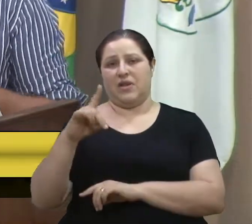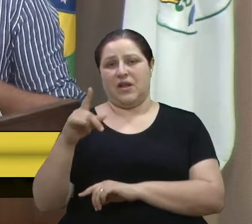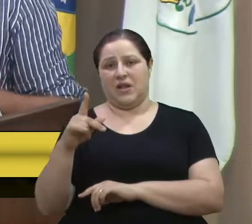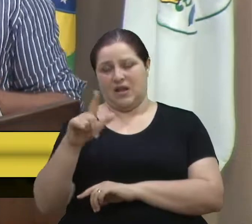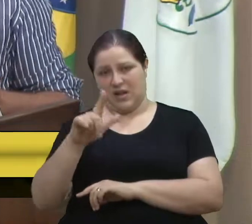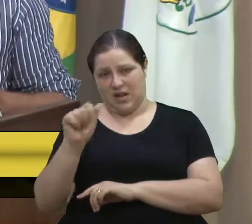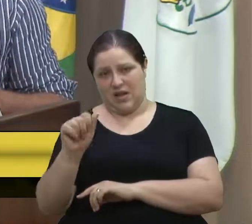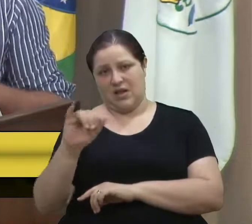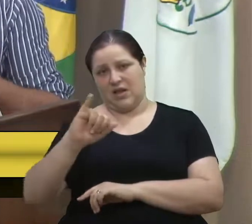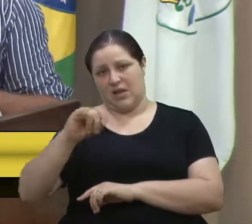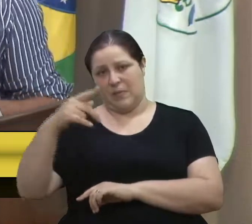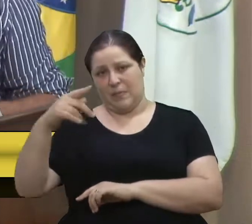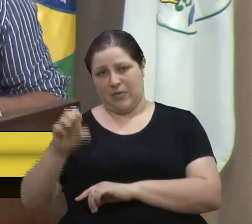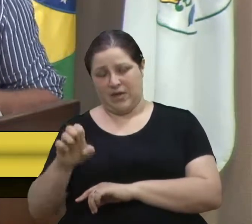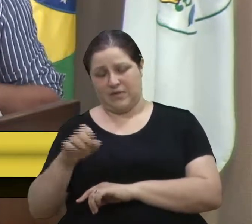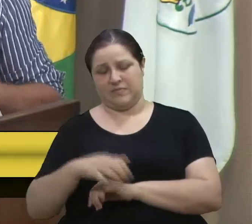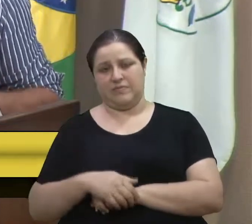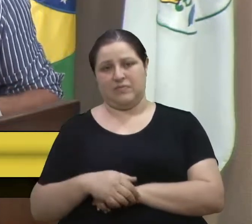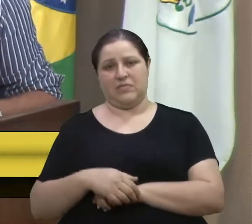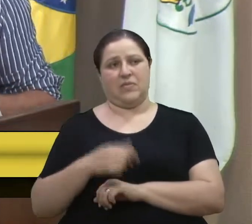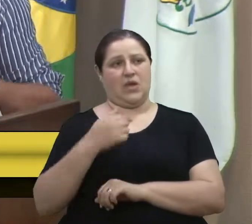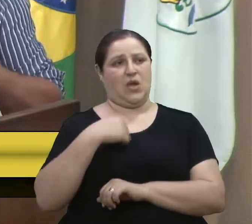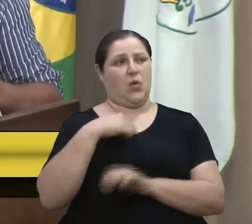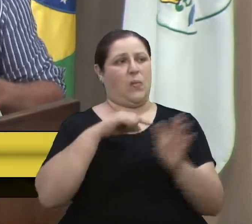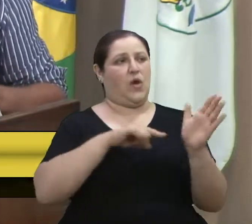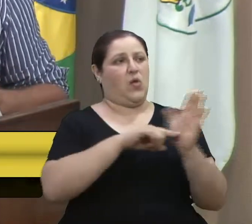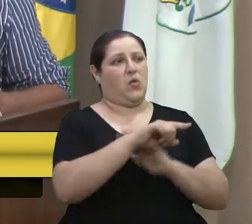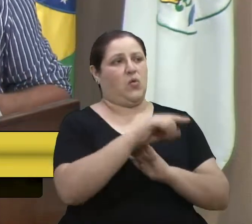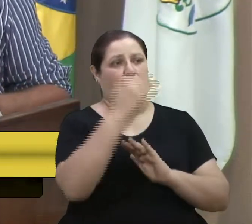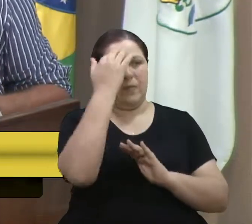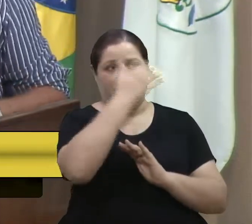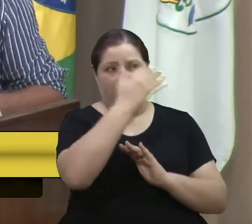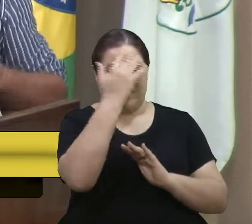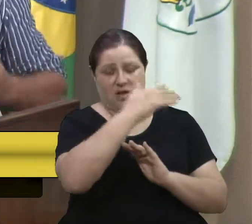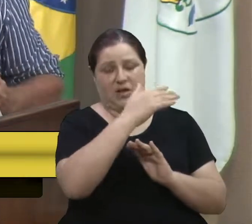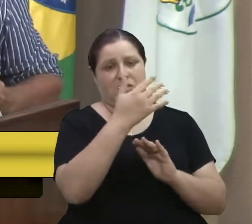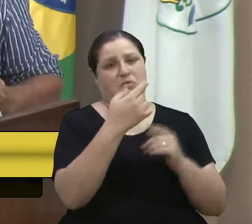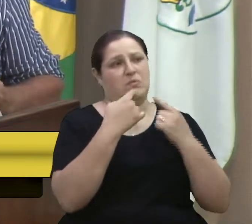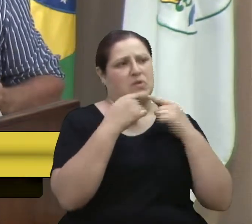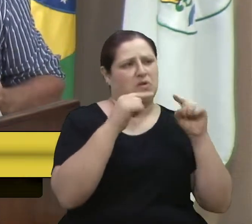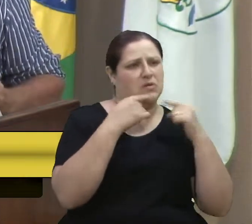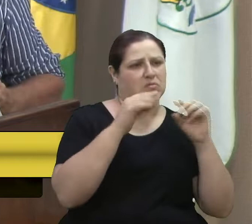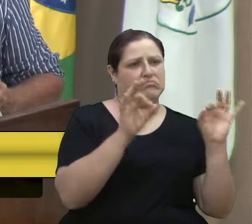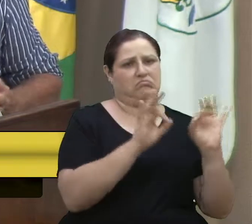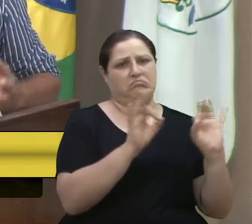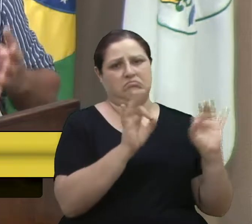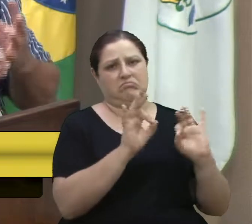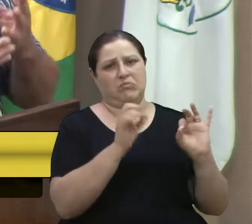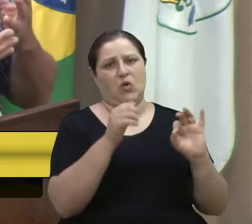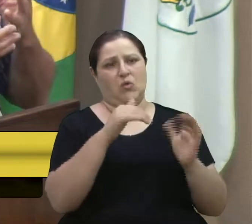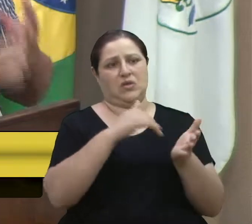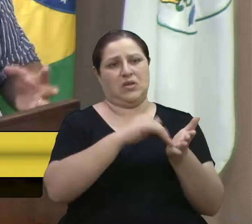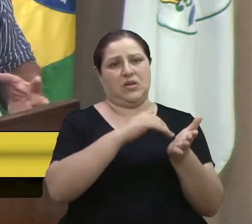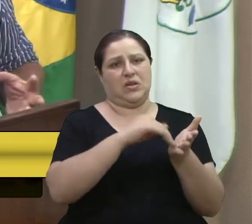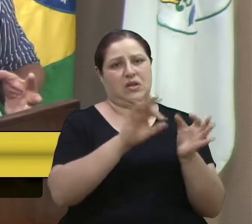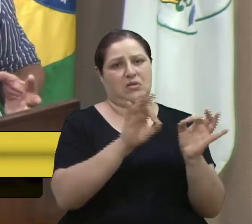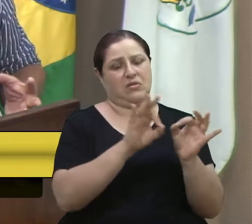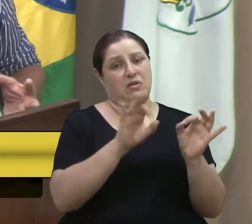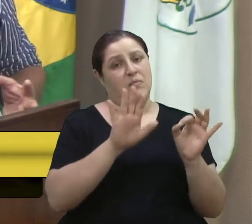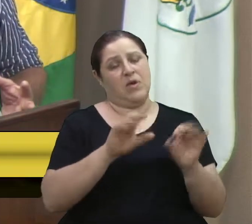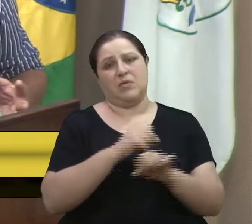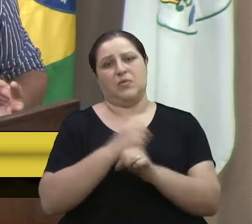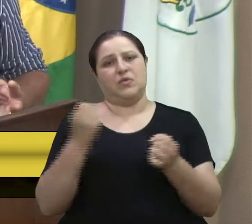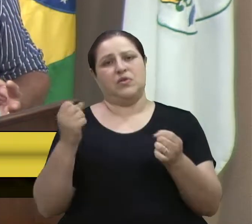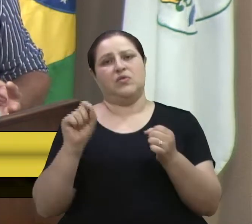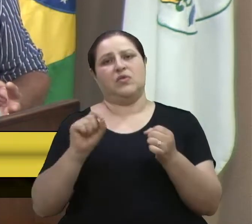estou questionando o prefeito, nem o secretário que trabalha muito bem. Mas não é possível que a empresa que venceu a licitação em